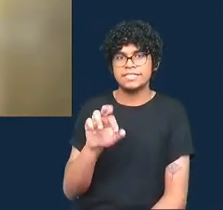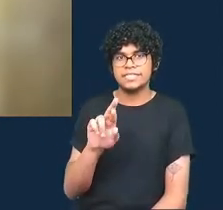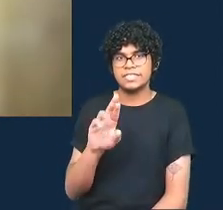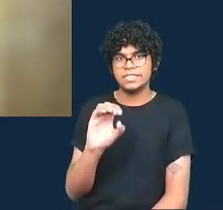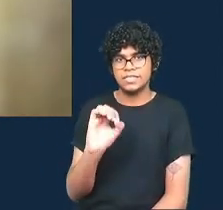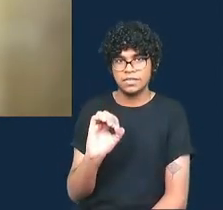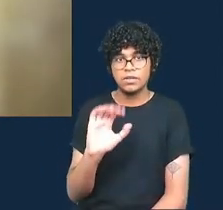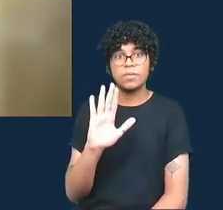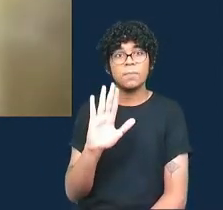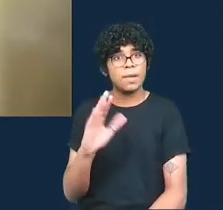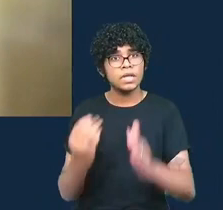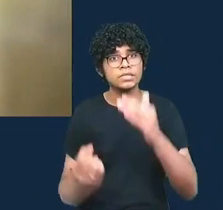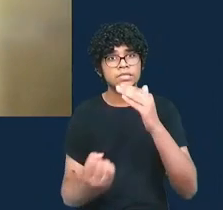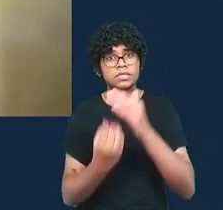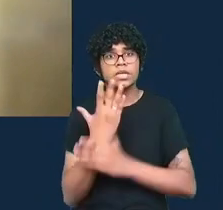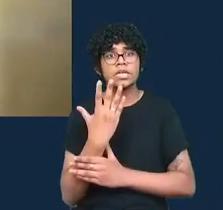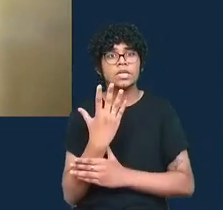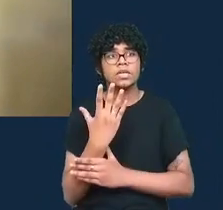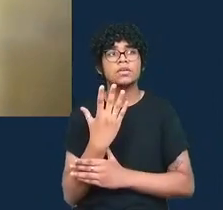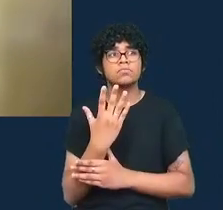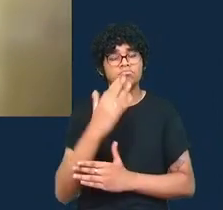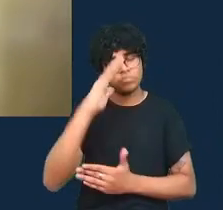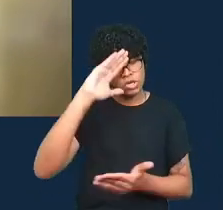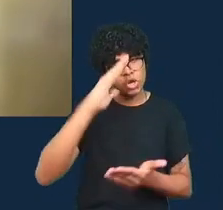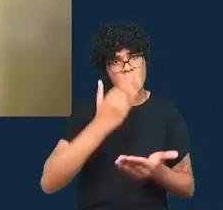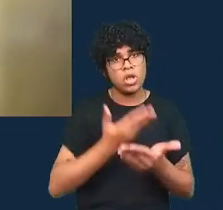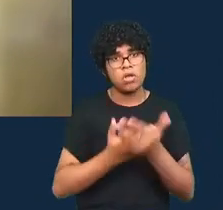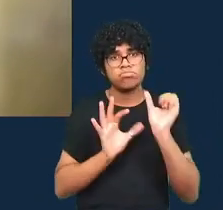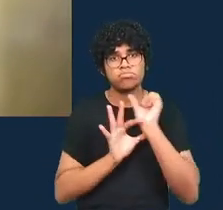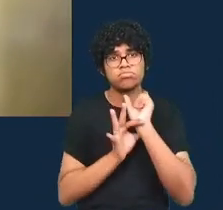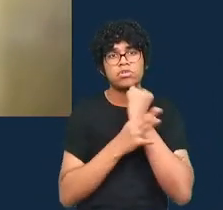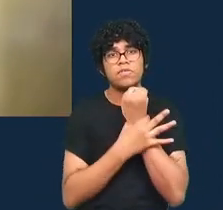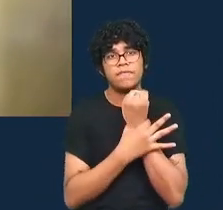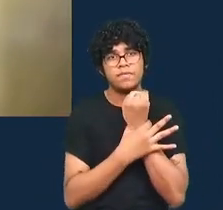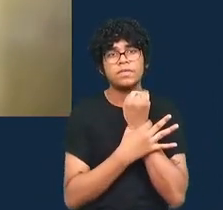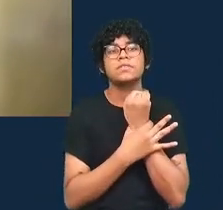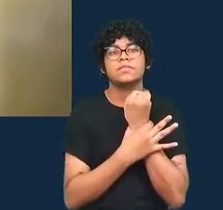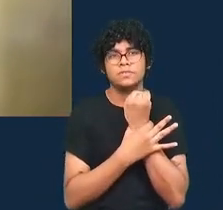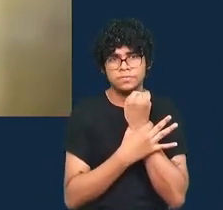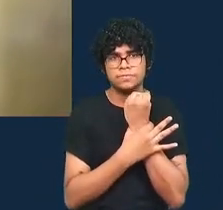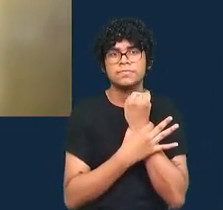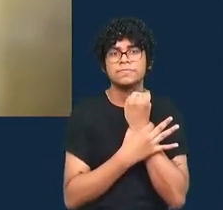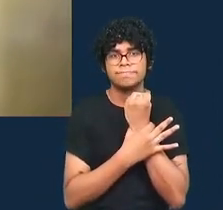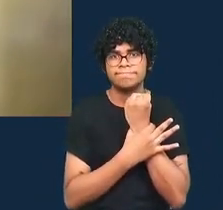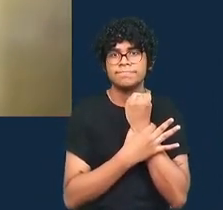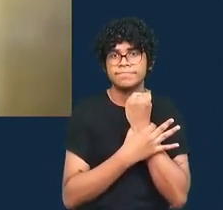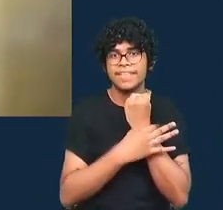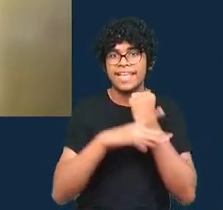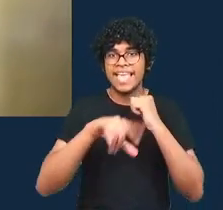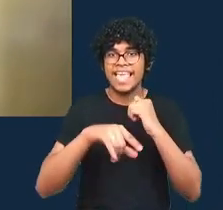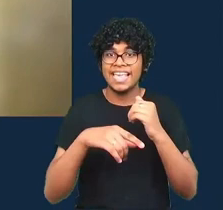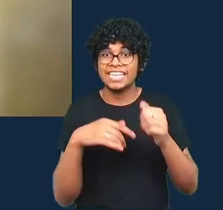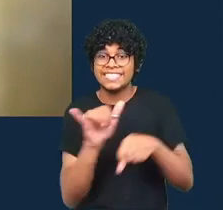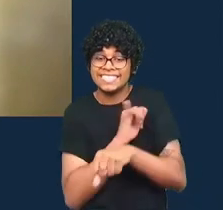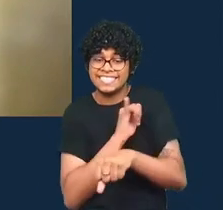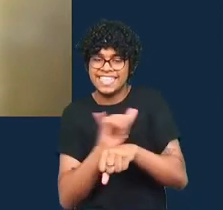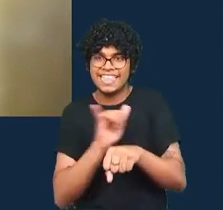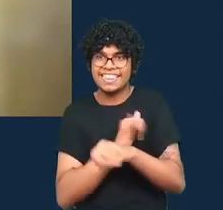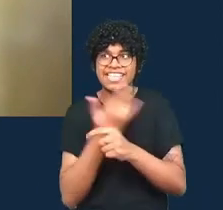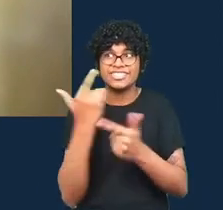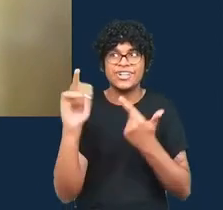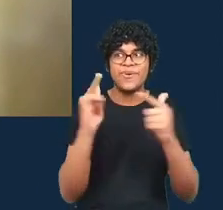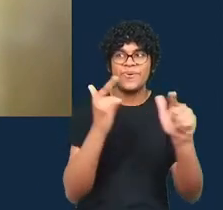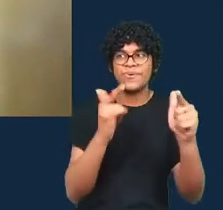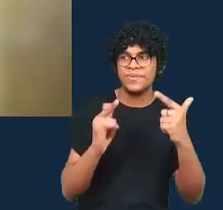eu acho que esses são é isso são abordagens alternativas que temos que investigar e a última